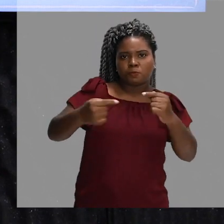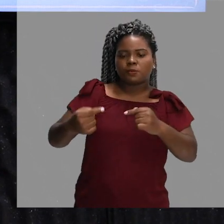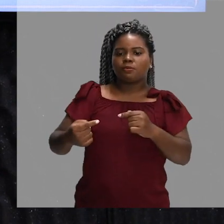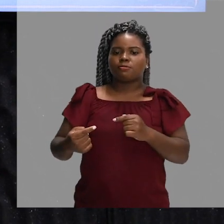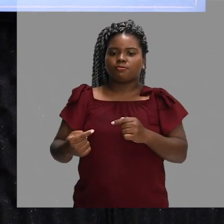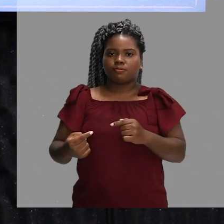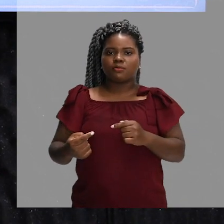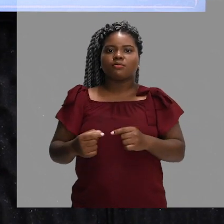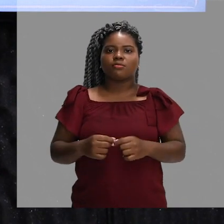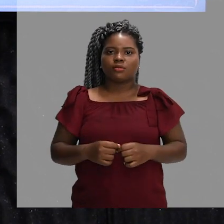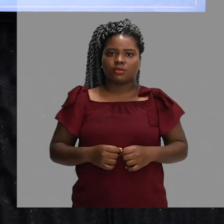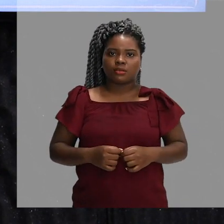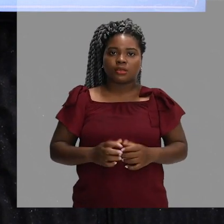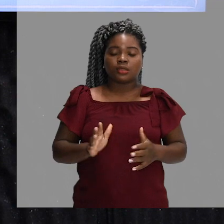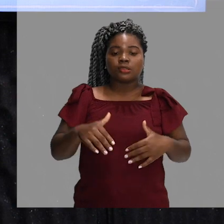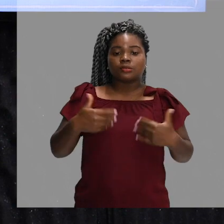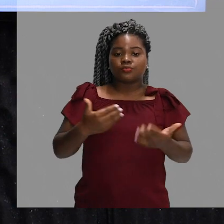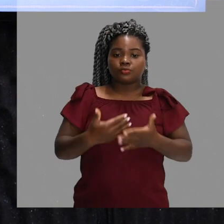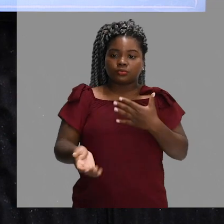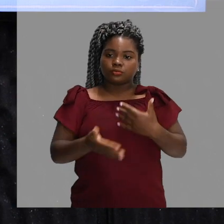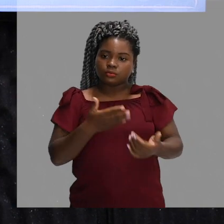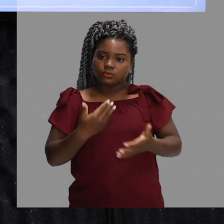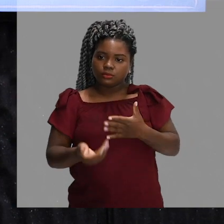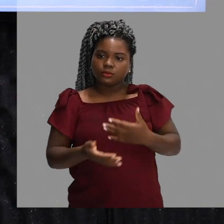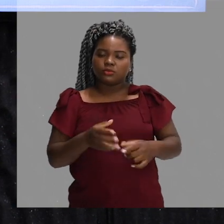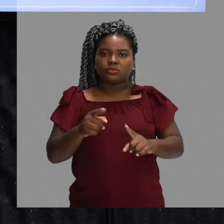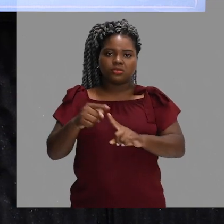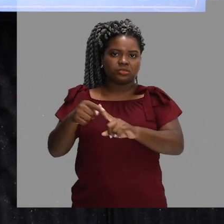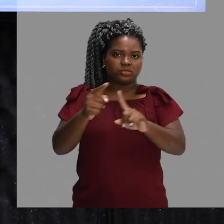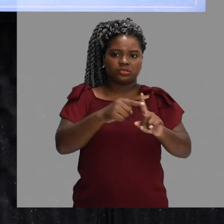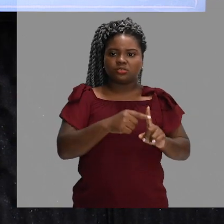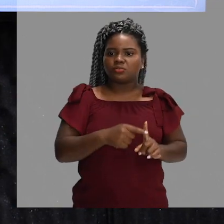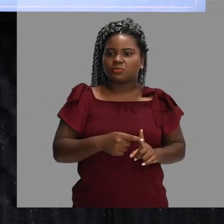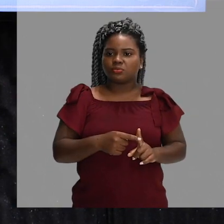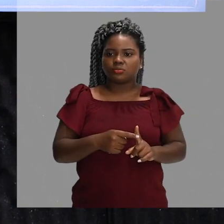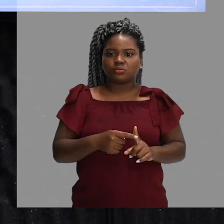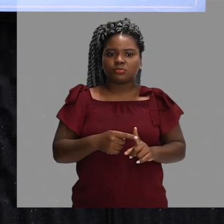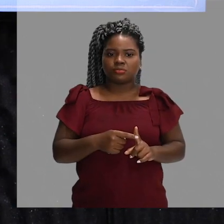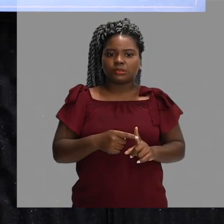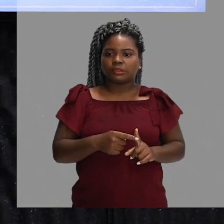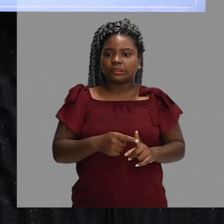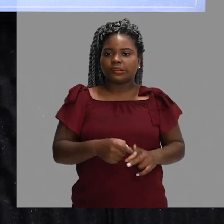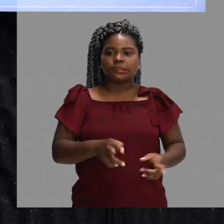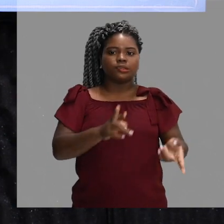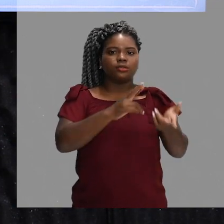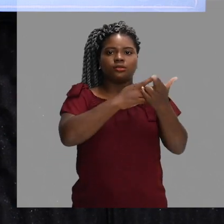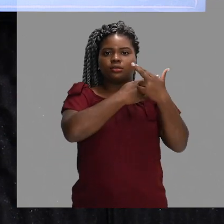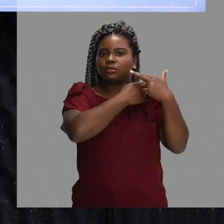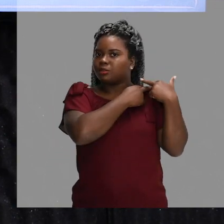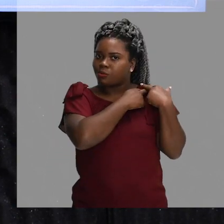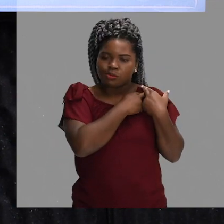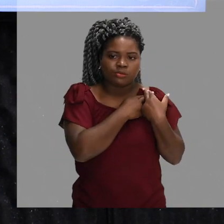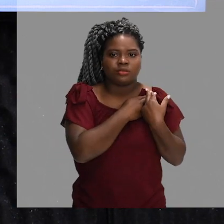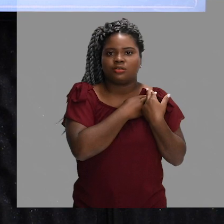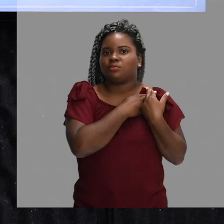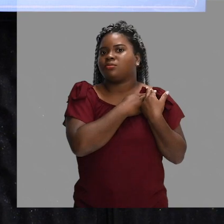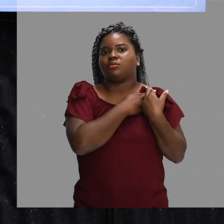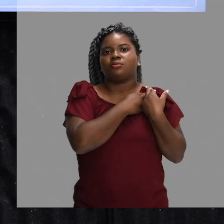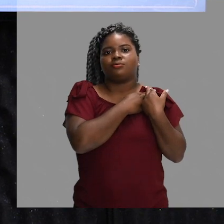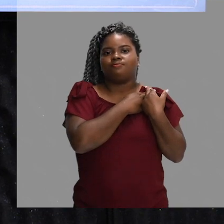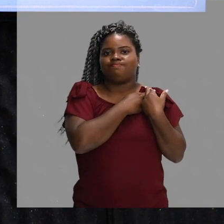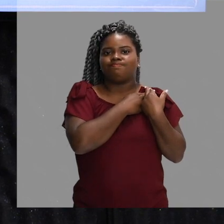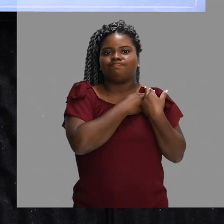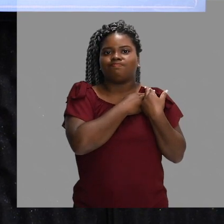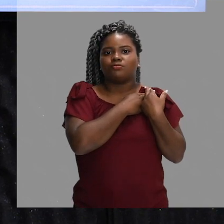seja desrespeitosa com a arbitragem, com o seu adversário, com o técnico, o árbitro, ele tem a